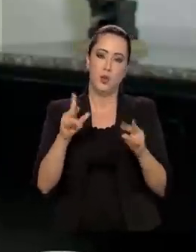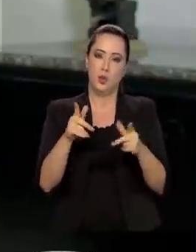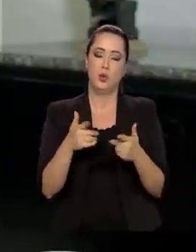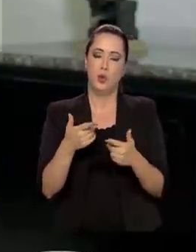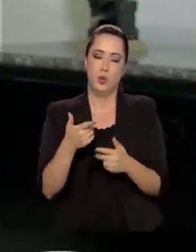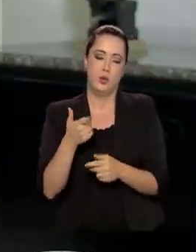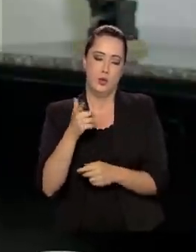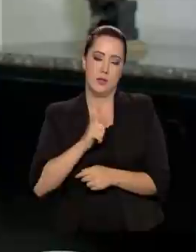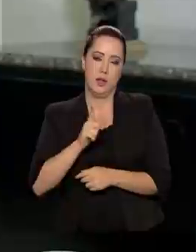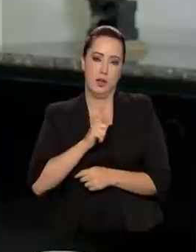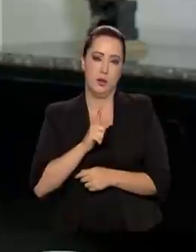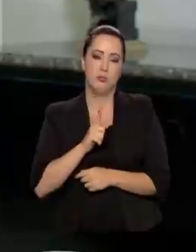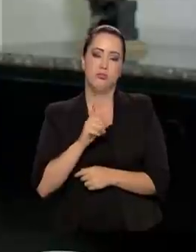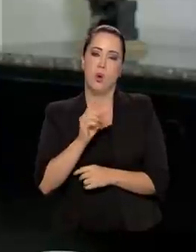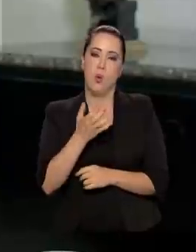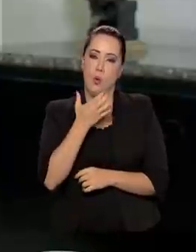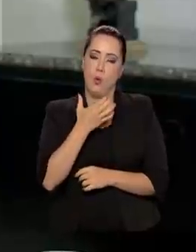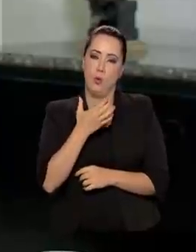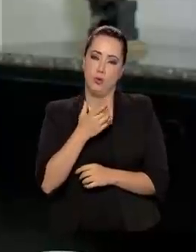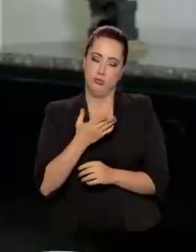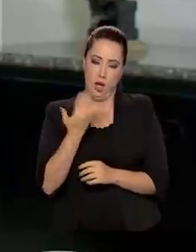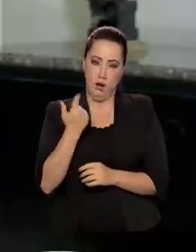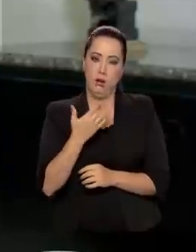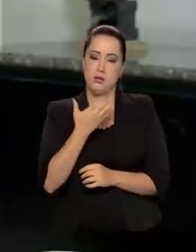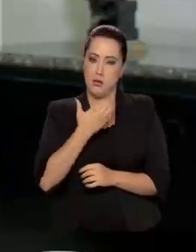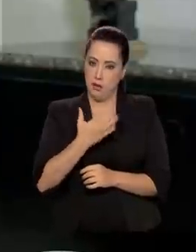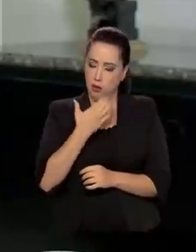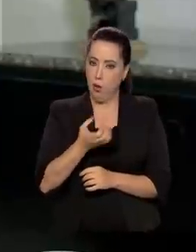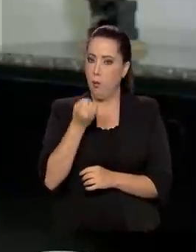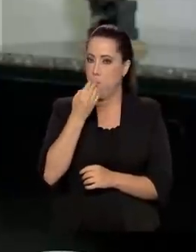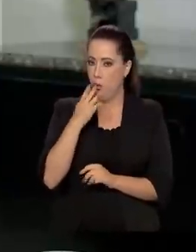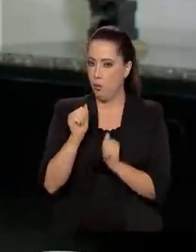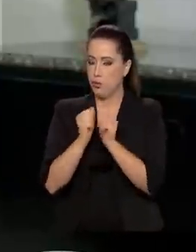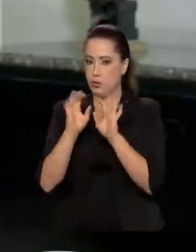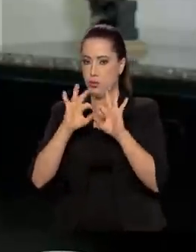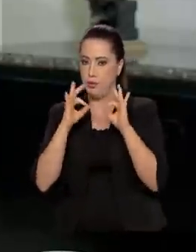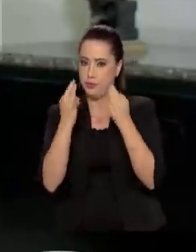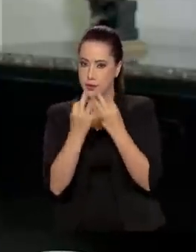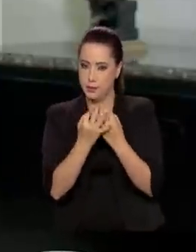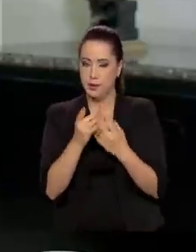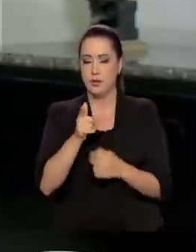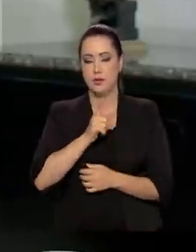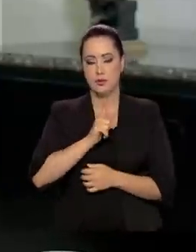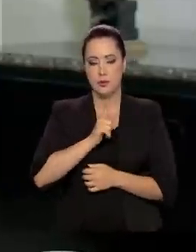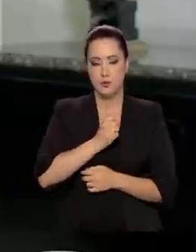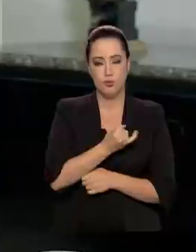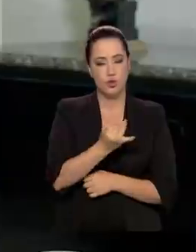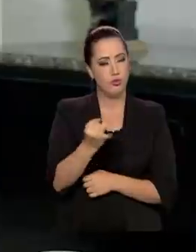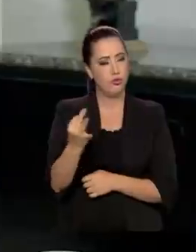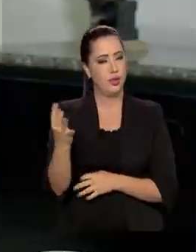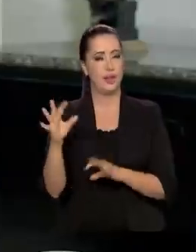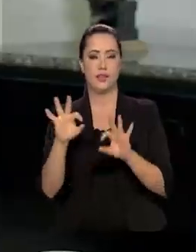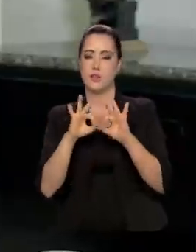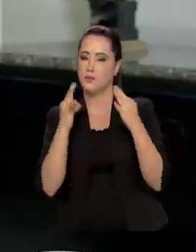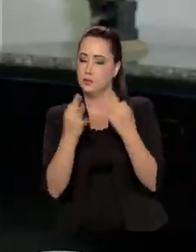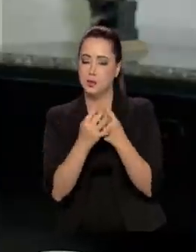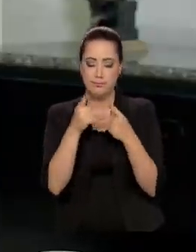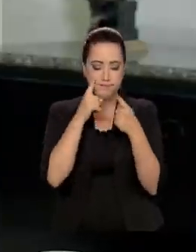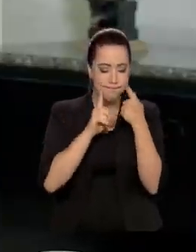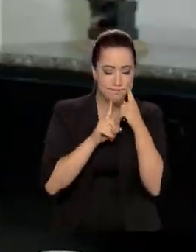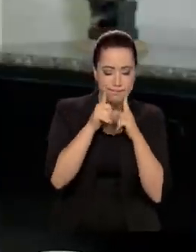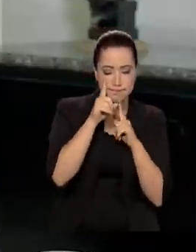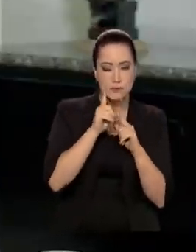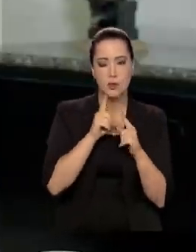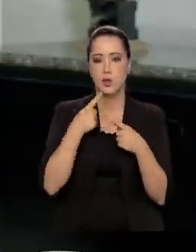reconfortante com suas famílias. É claro que nós tivemos muitas famílias que choraram suas